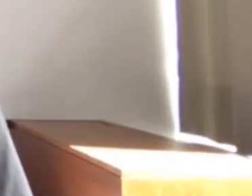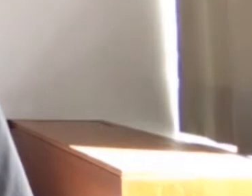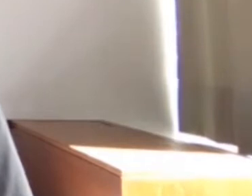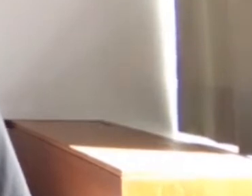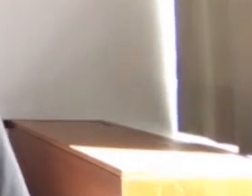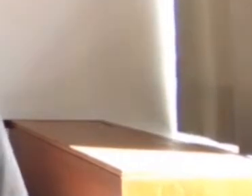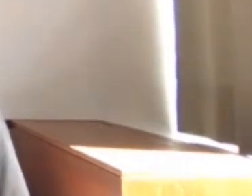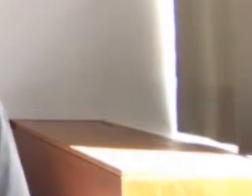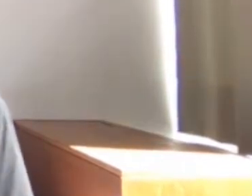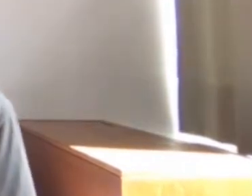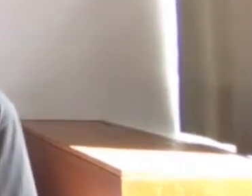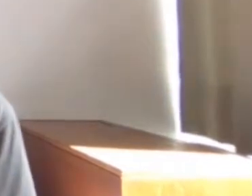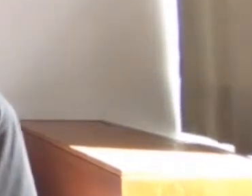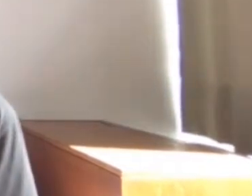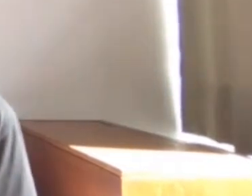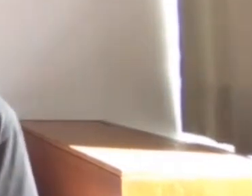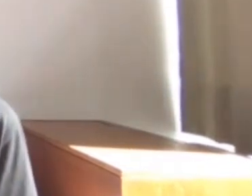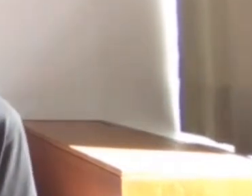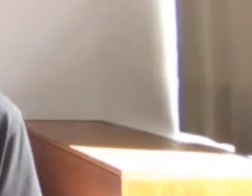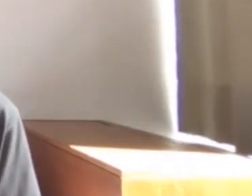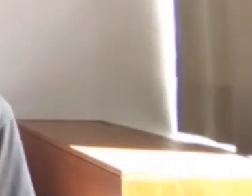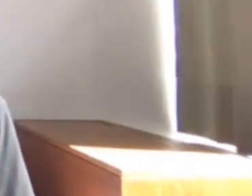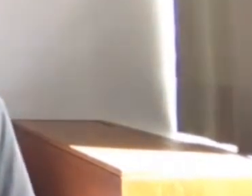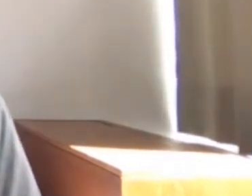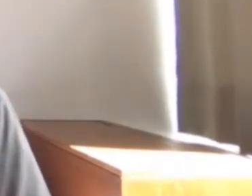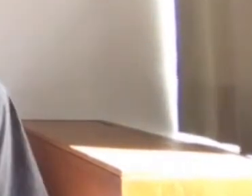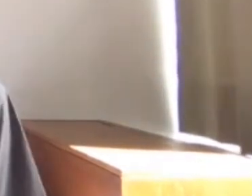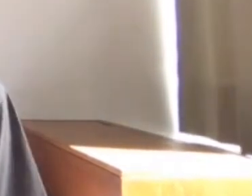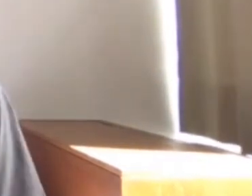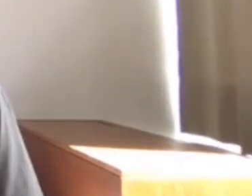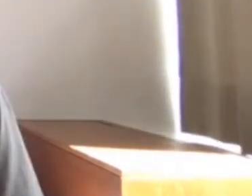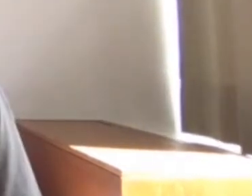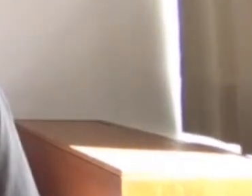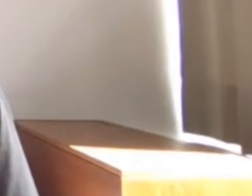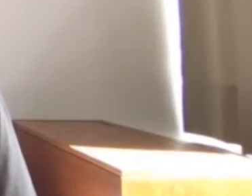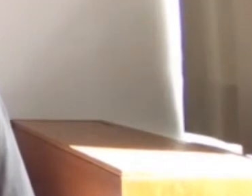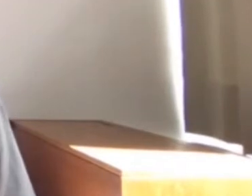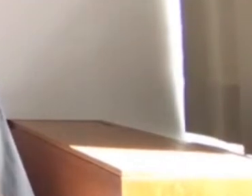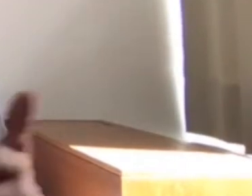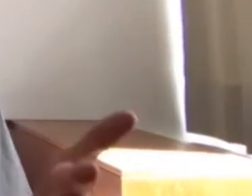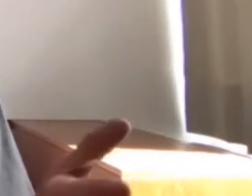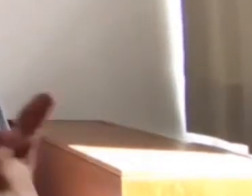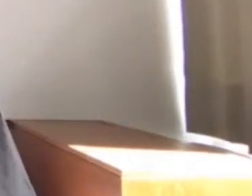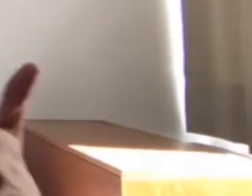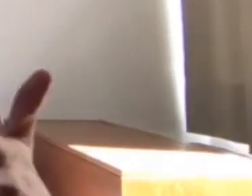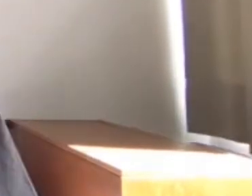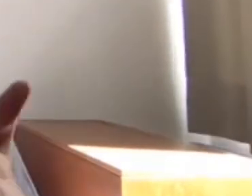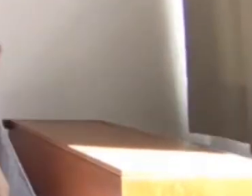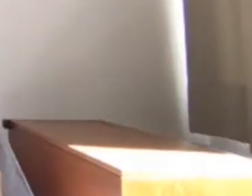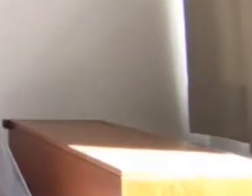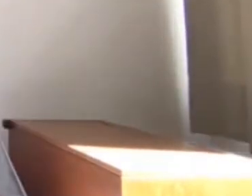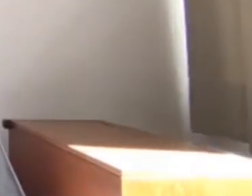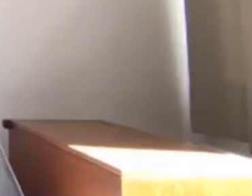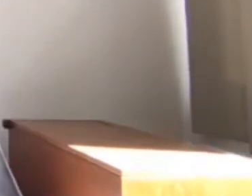garota. Eu nasci em Bahamas, mas moro no Rio há 16 anos. Eu vim para fazer